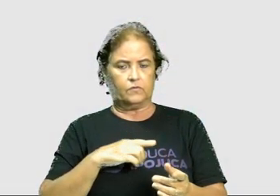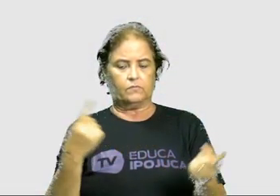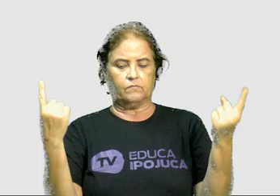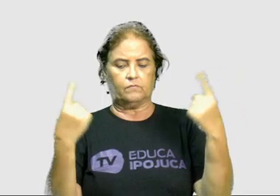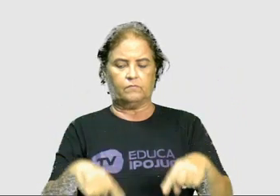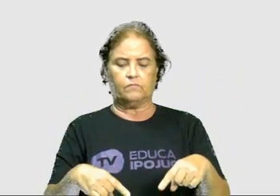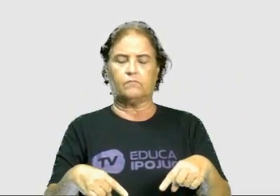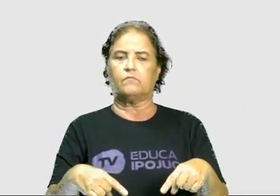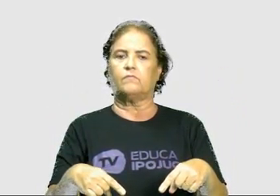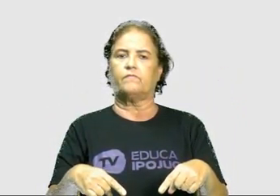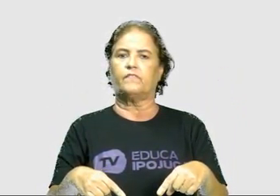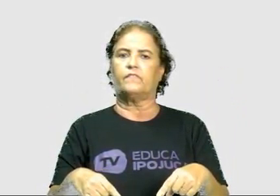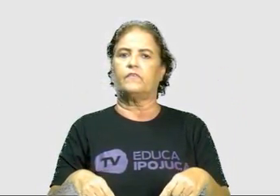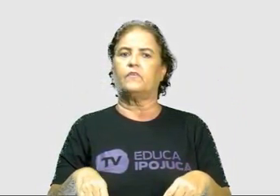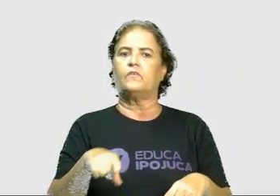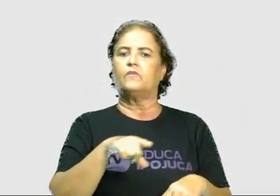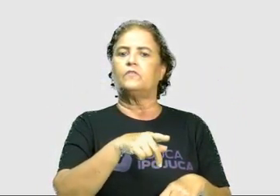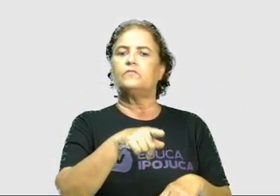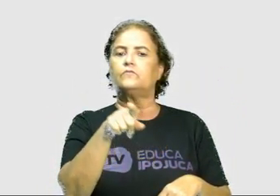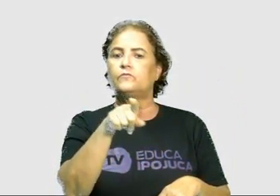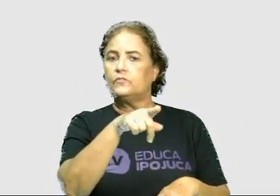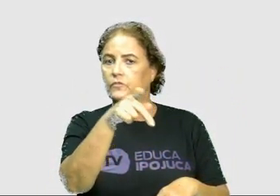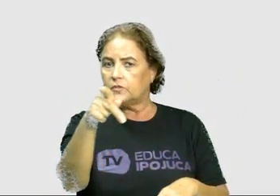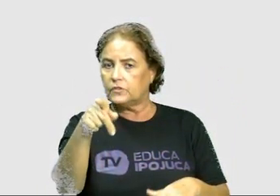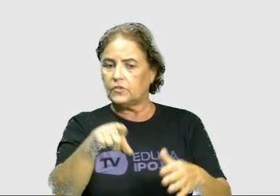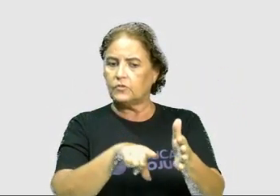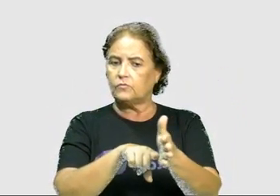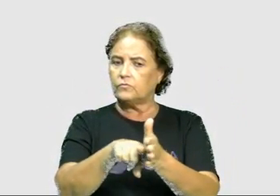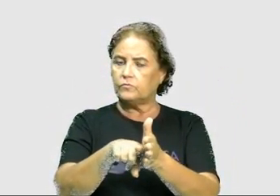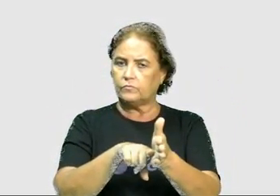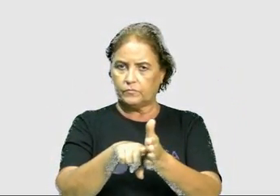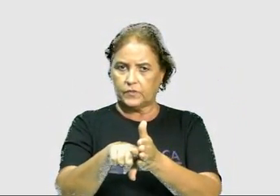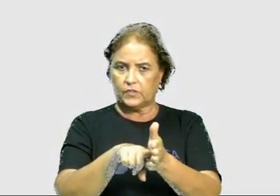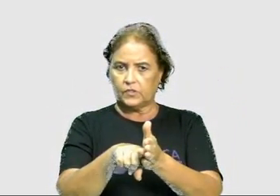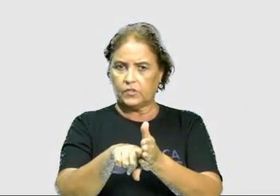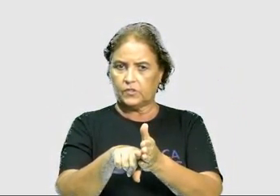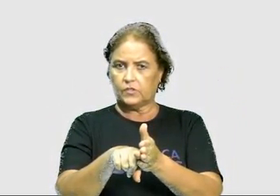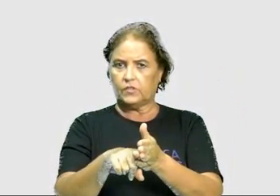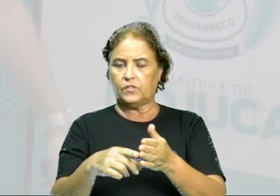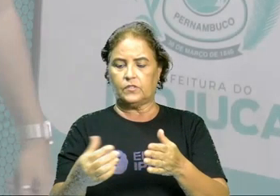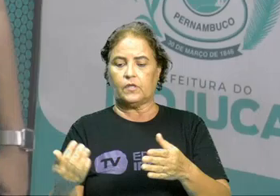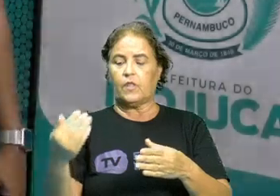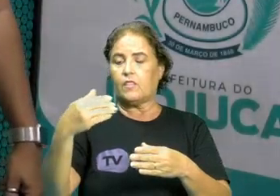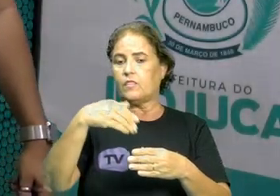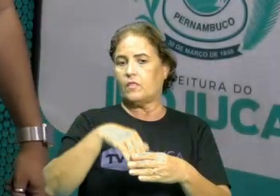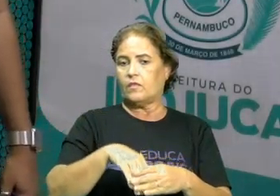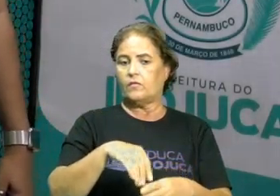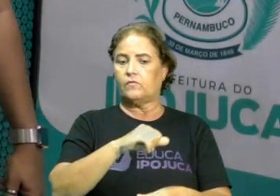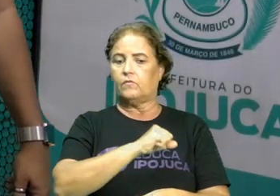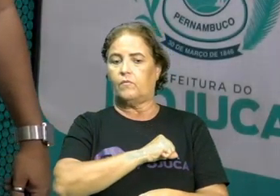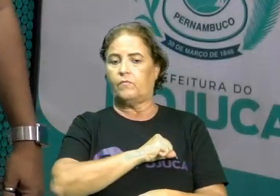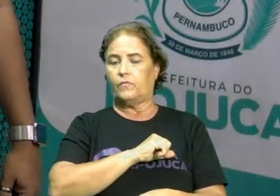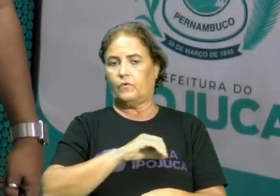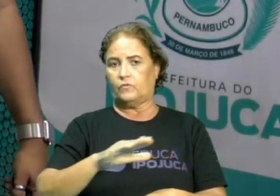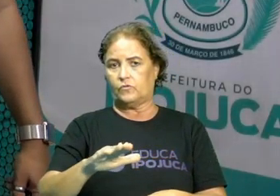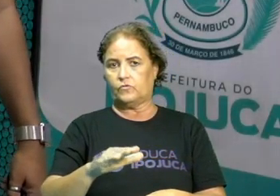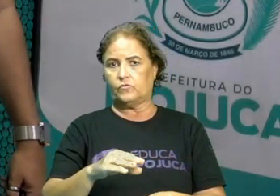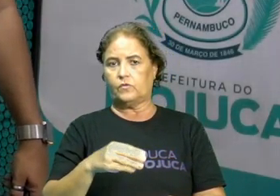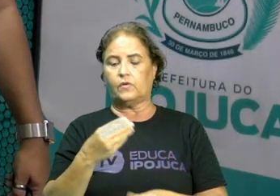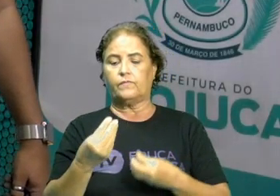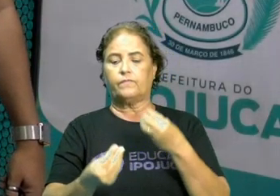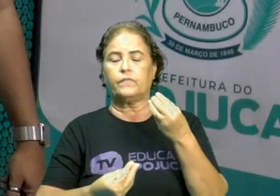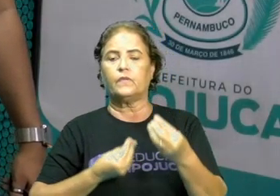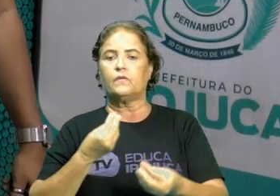professora? Você vai fazer uma pesquisa aqui, dentro do seu município, em Ipojuca. Como